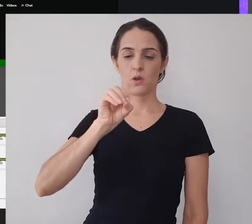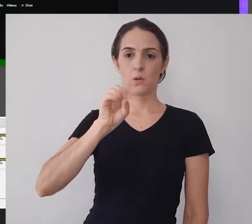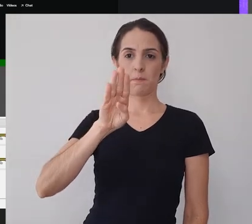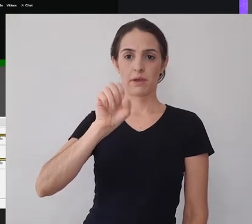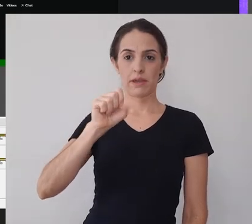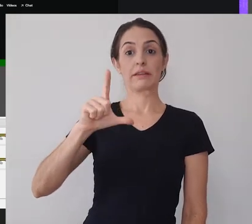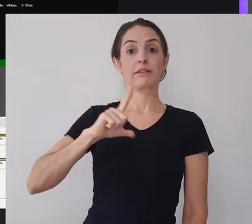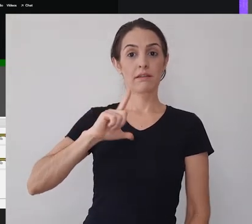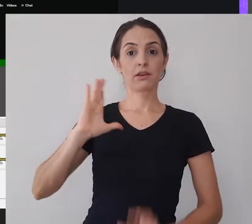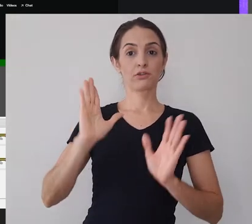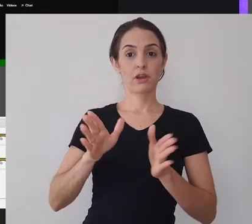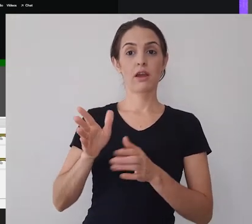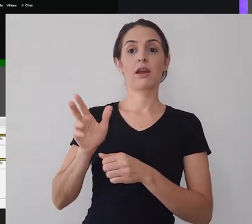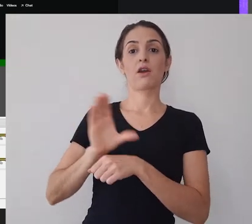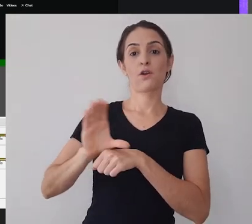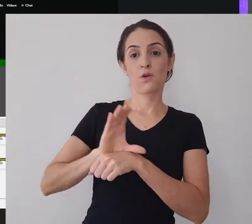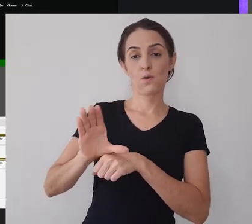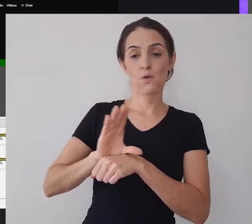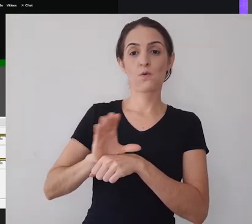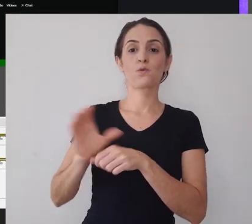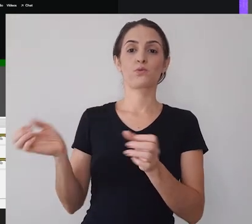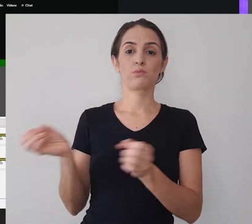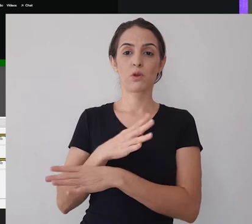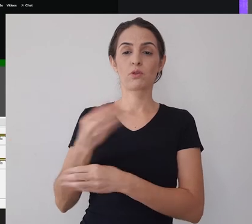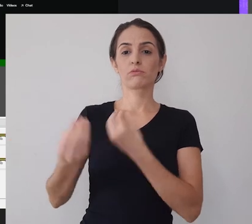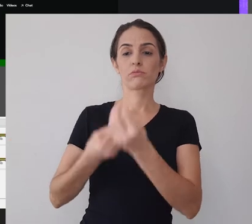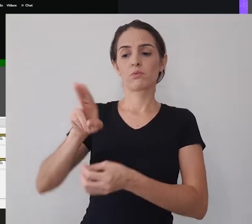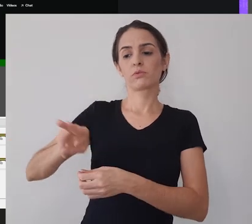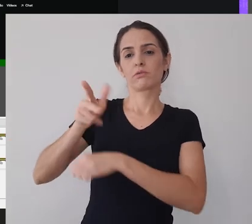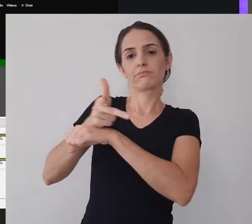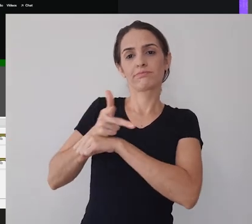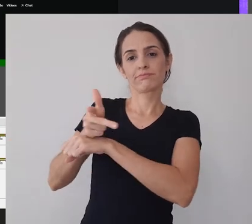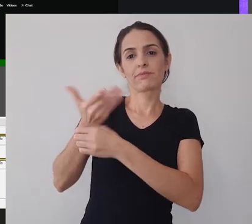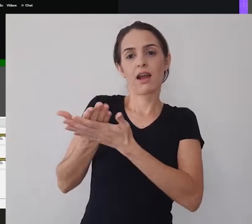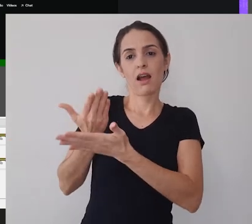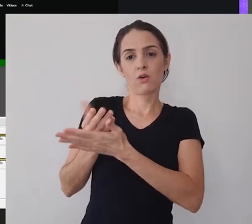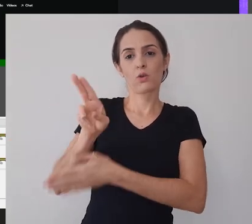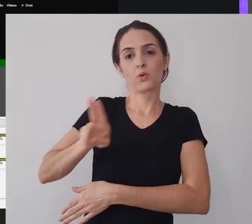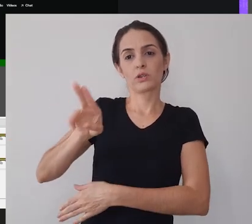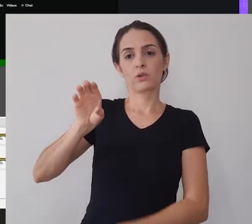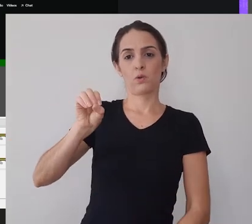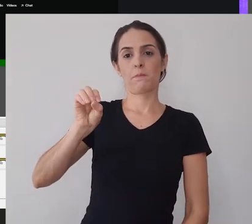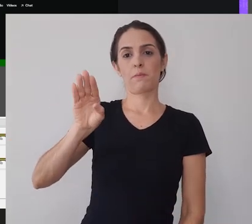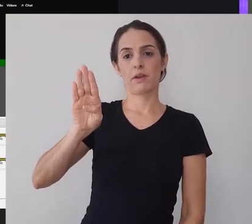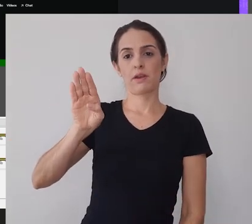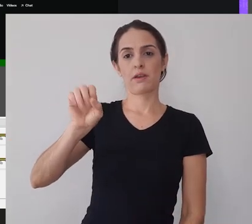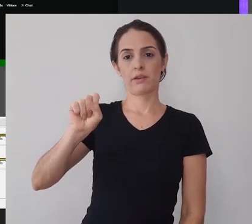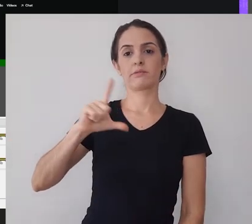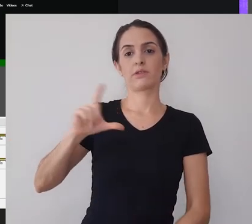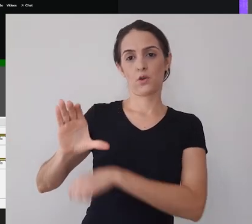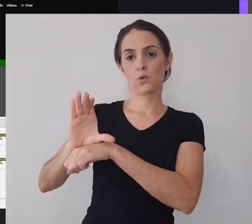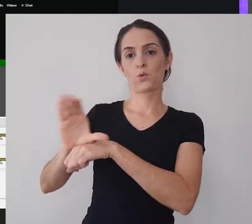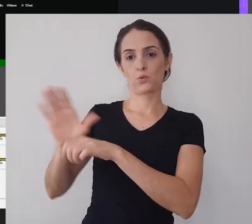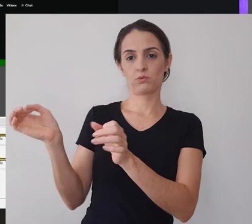funciona, você pode realizar o nosso curso de ferramenta de gravação de videoaulas, que ensina como utilizar